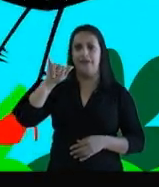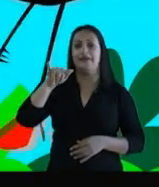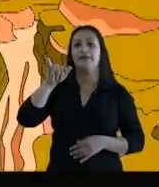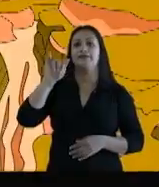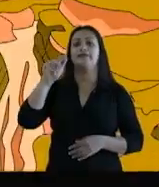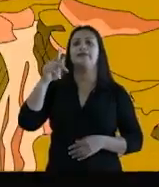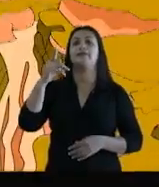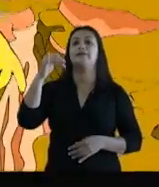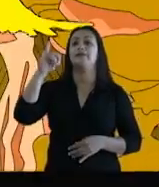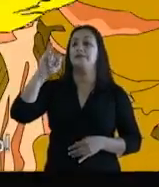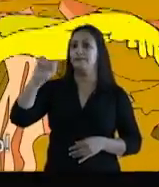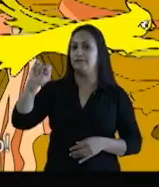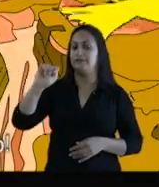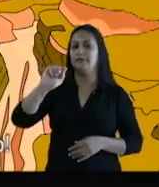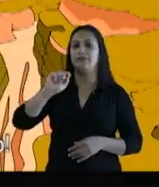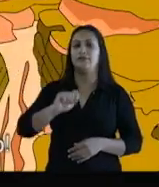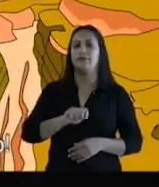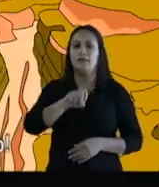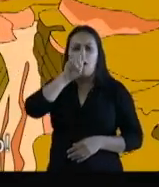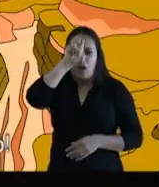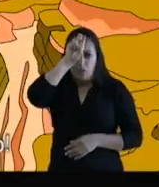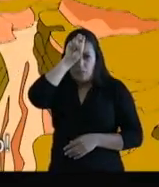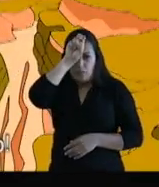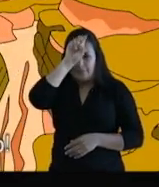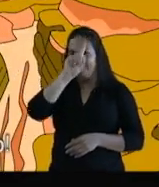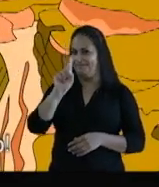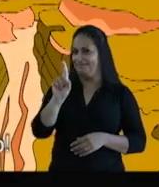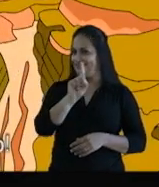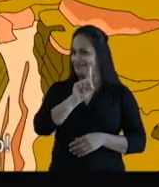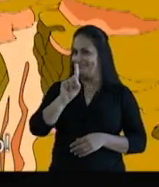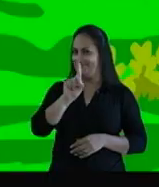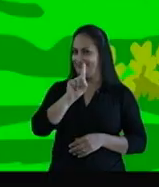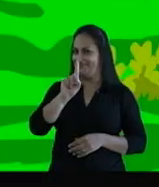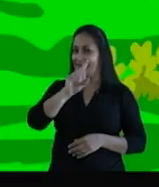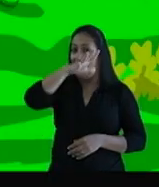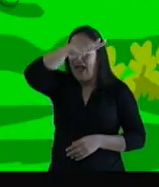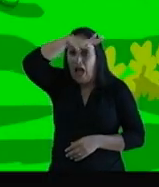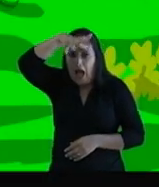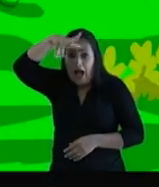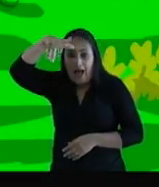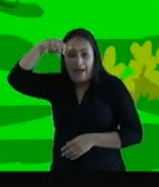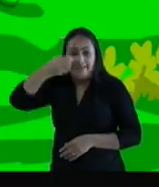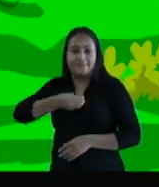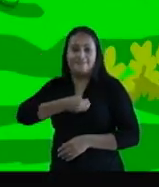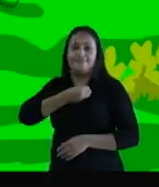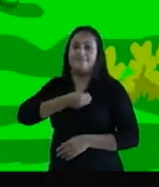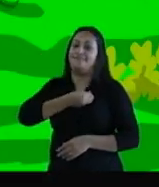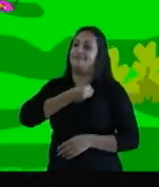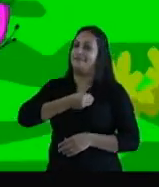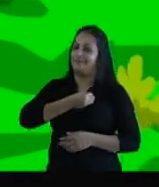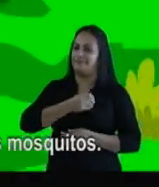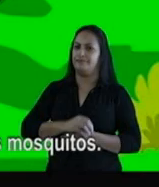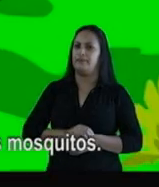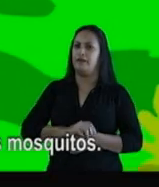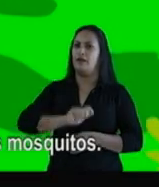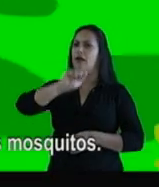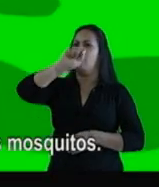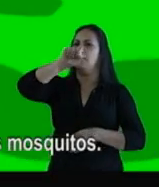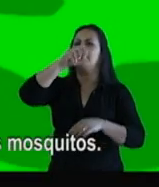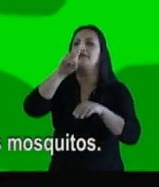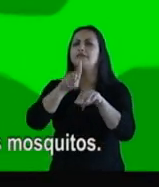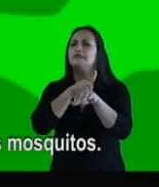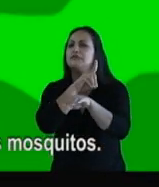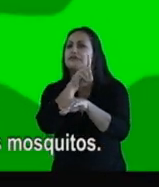A EGIPTE! Mas ela não era do Egito não, era da Amazônia. A